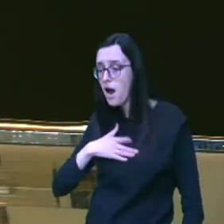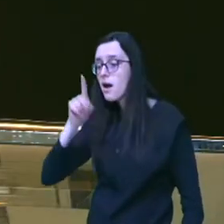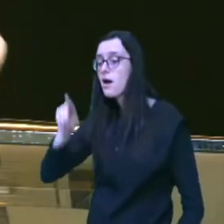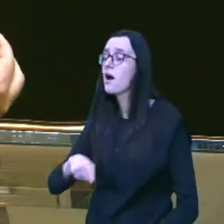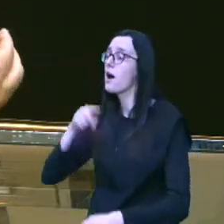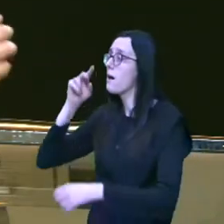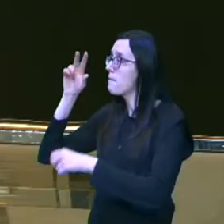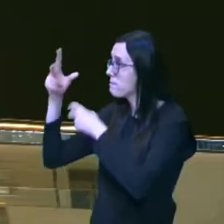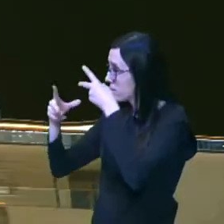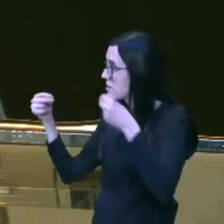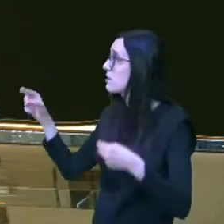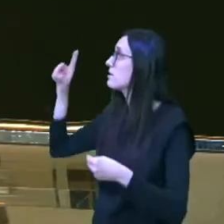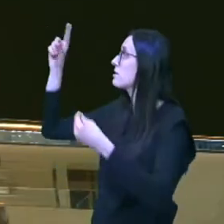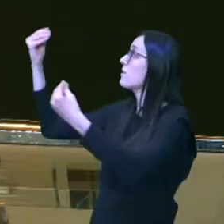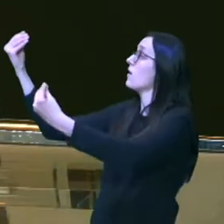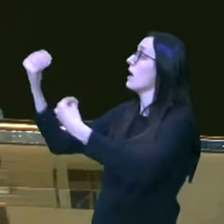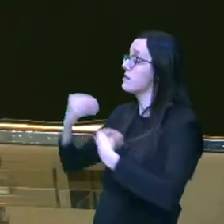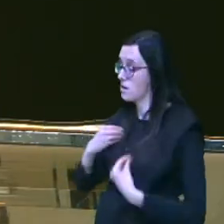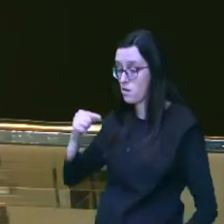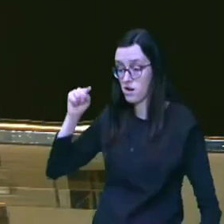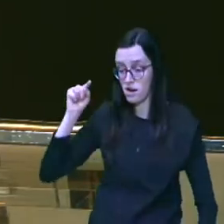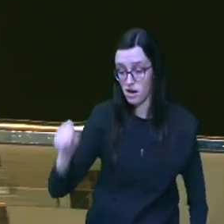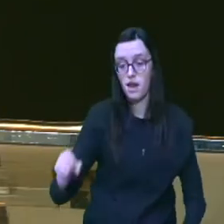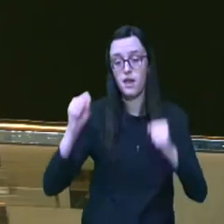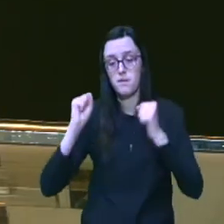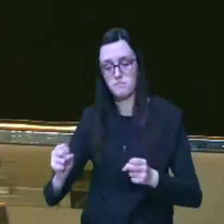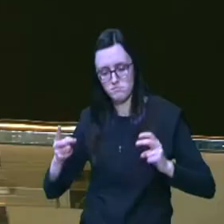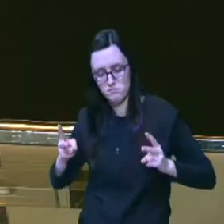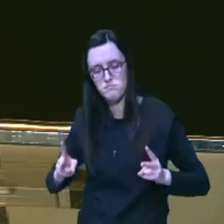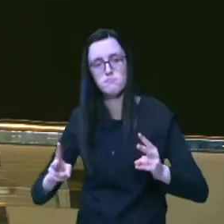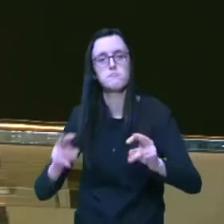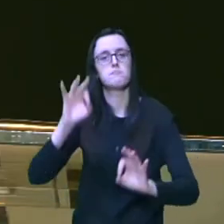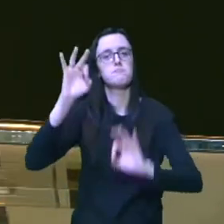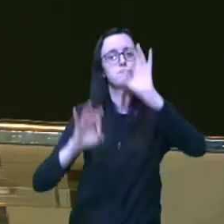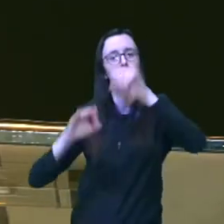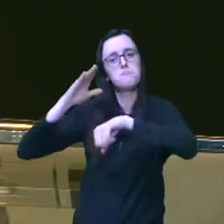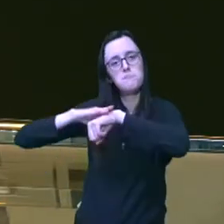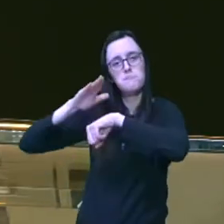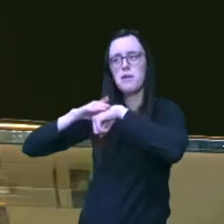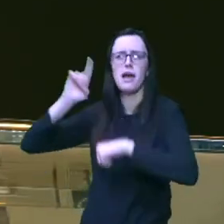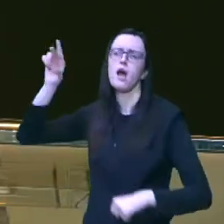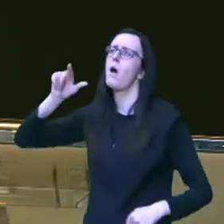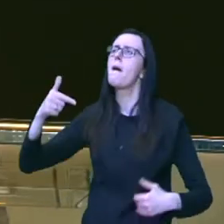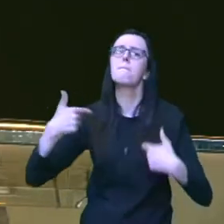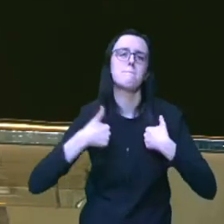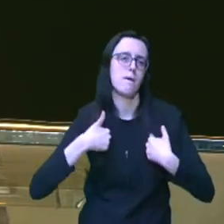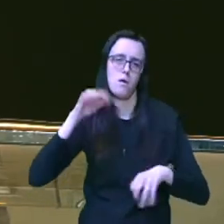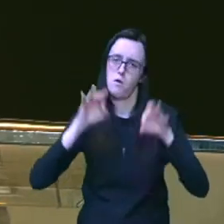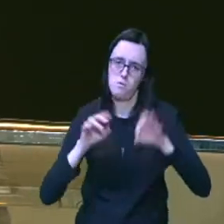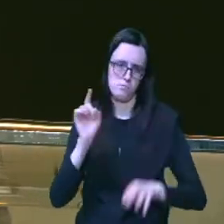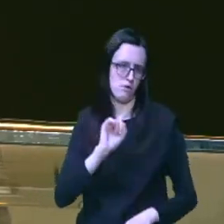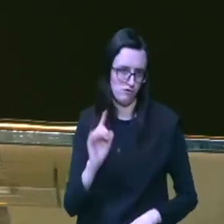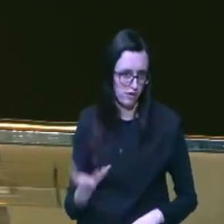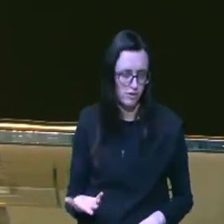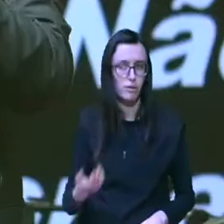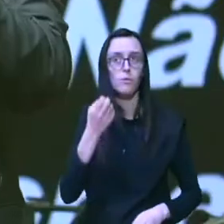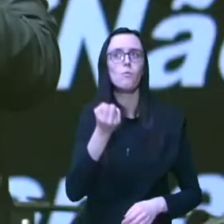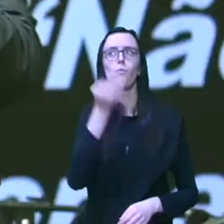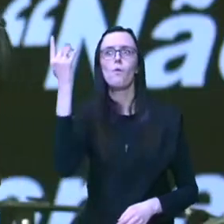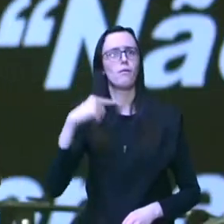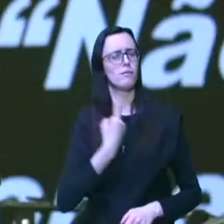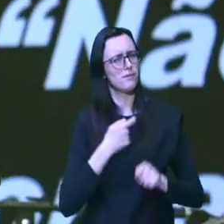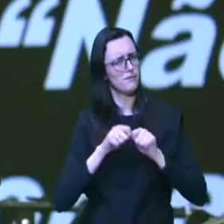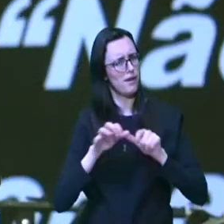presente do Senhor para que ele possa dar sequência ao projeto de Deus e não o meu projeto e quantas vezes nós